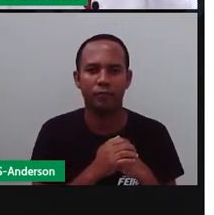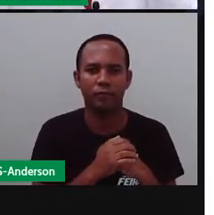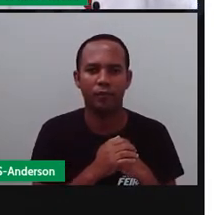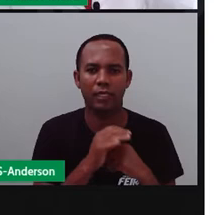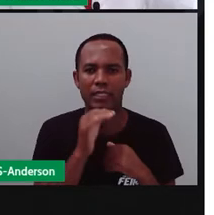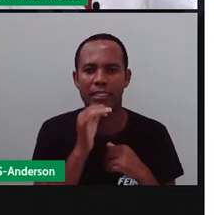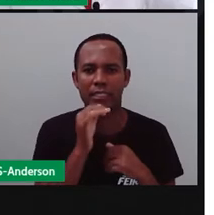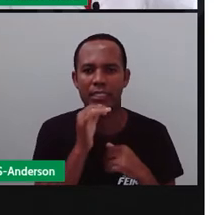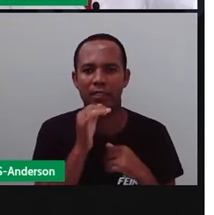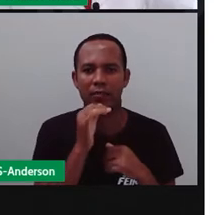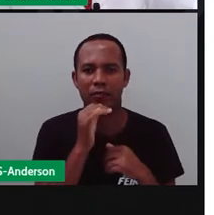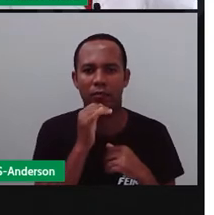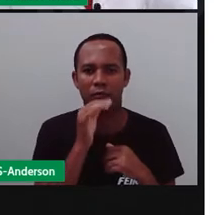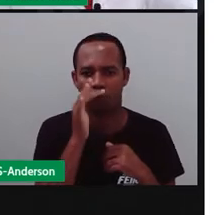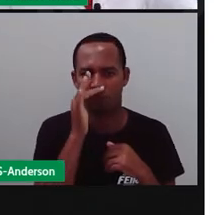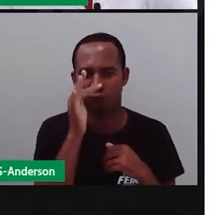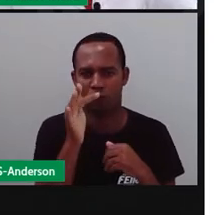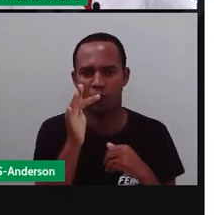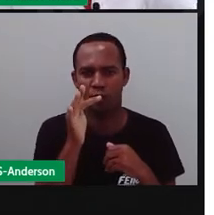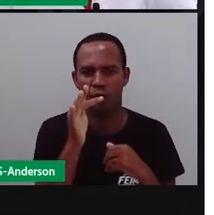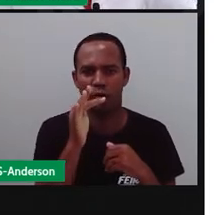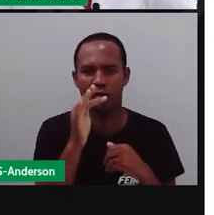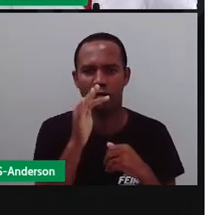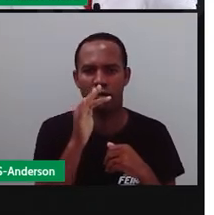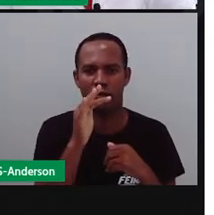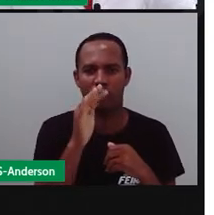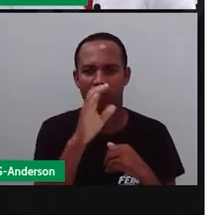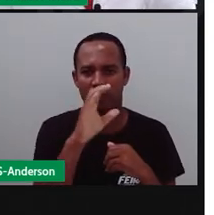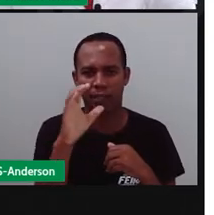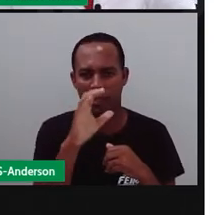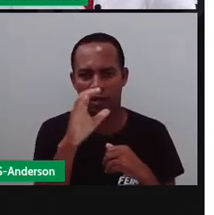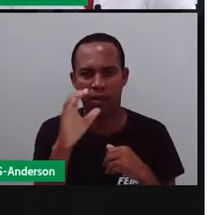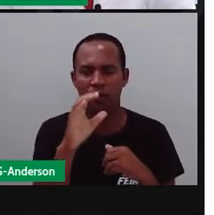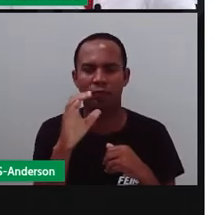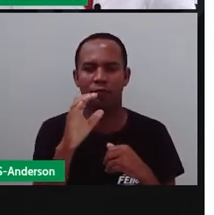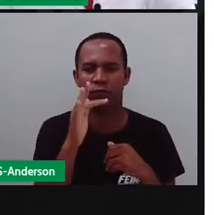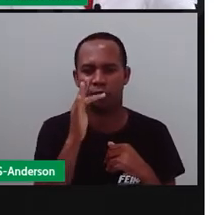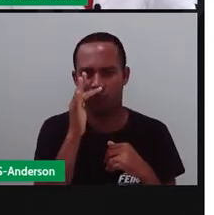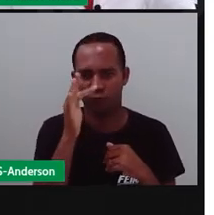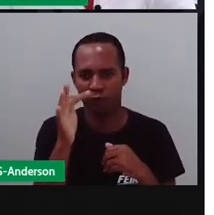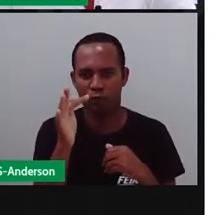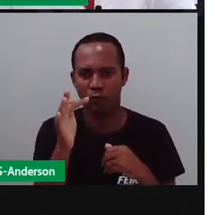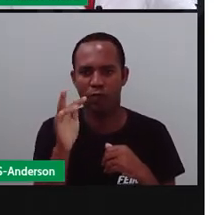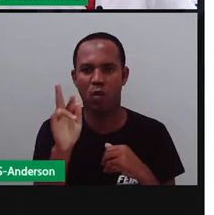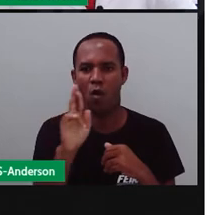O cravo e a rosa podem brigar entre si? Você acha que eles podem brigar, Anderson?